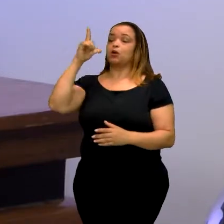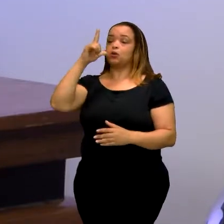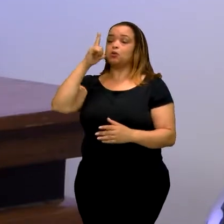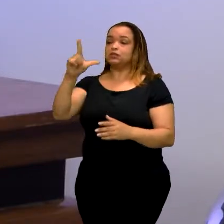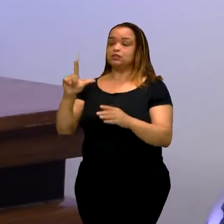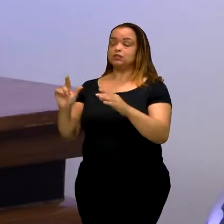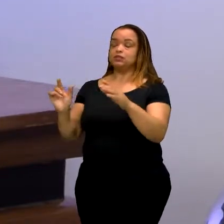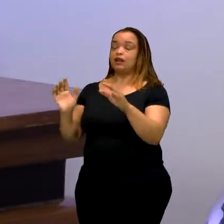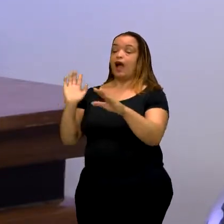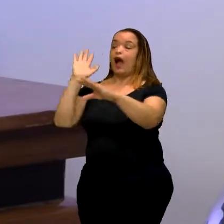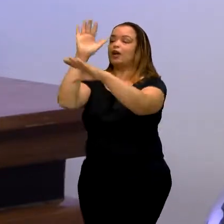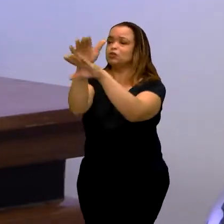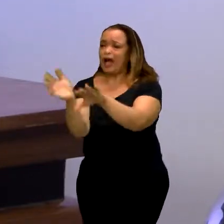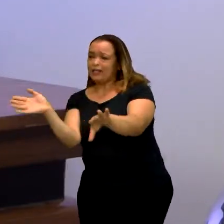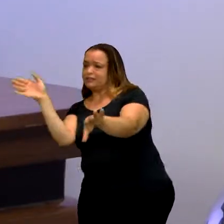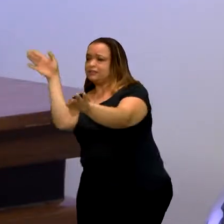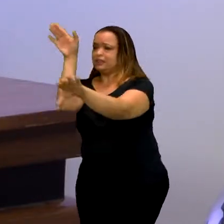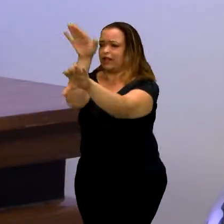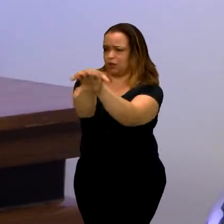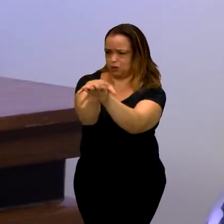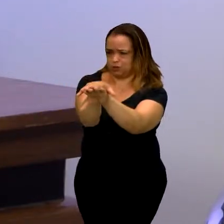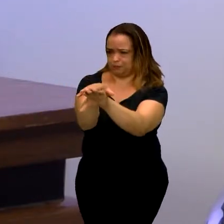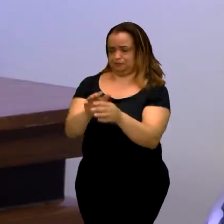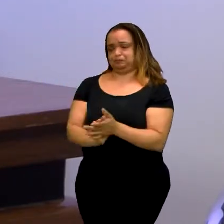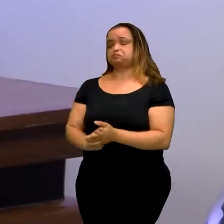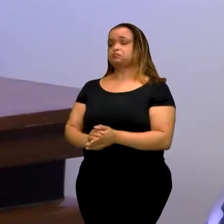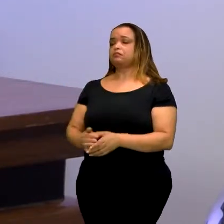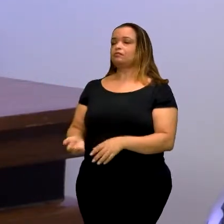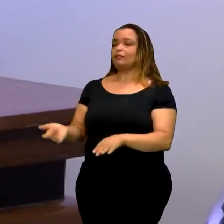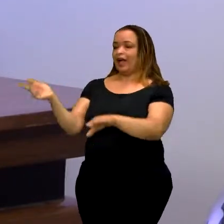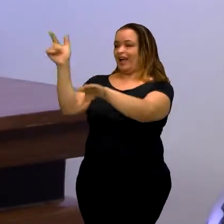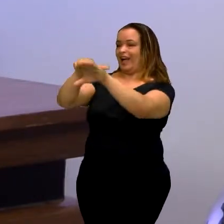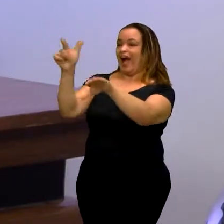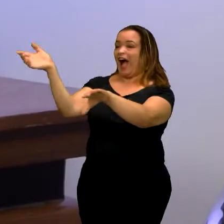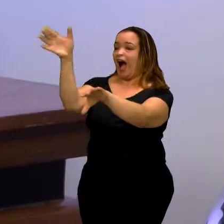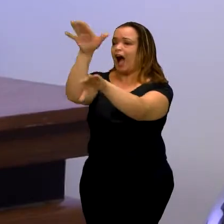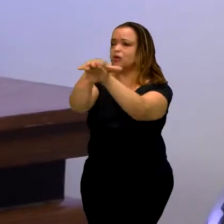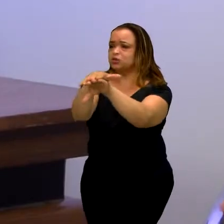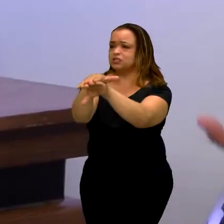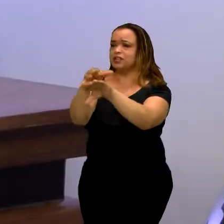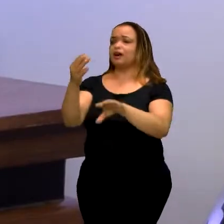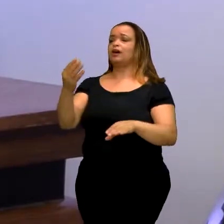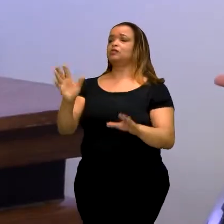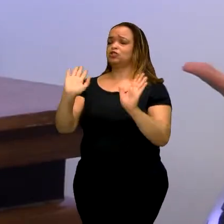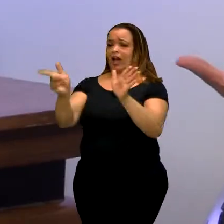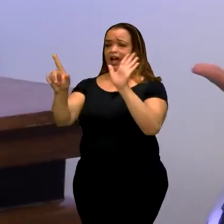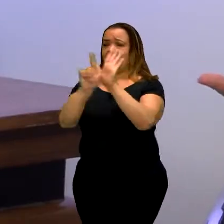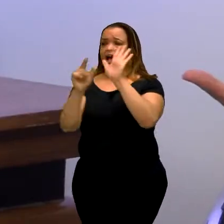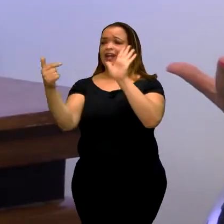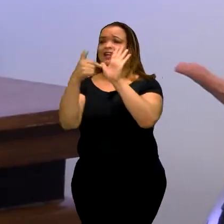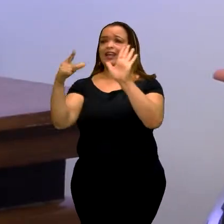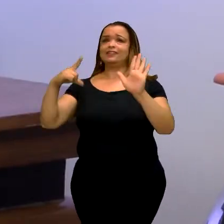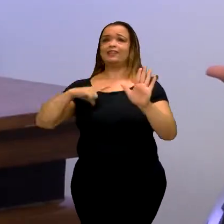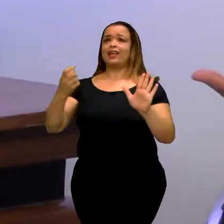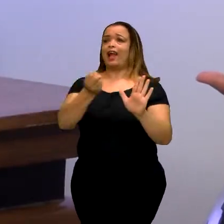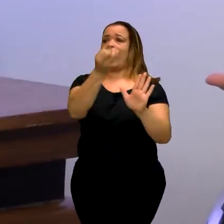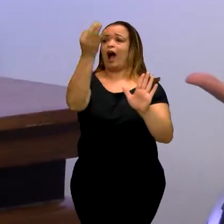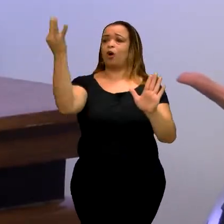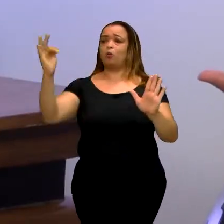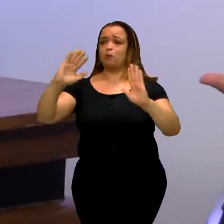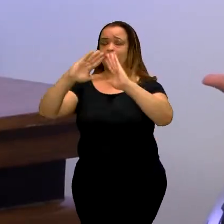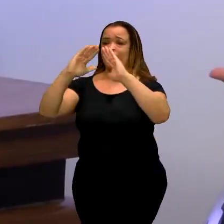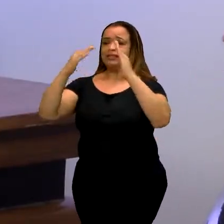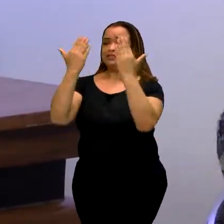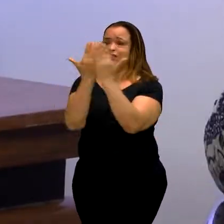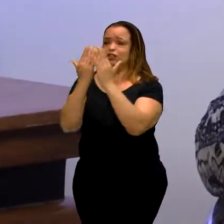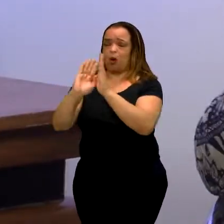inclusão. A inclusão, estando vigente, presente, estão fechando as escolas. A maioria das escolas